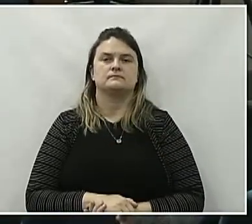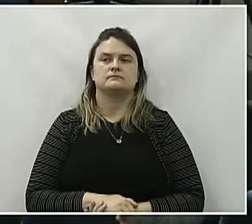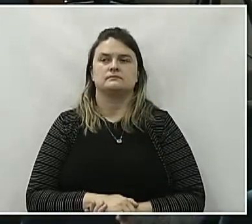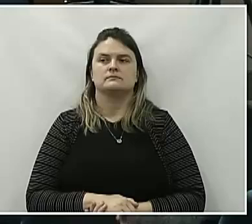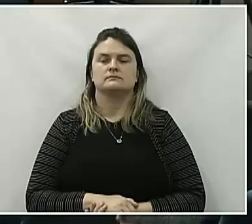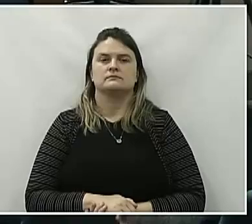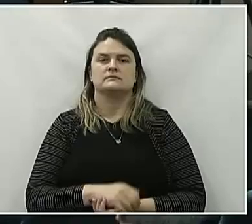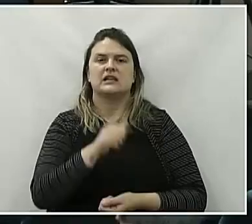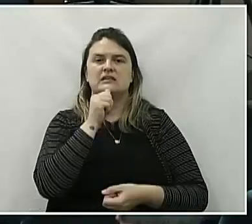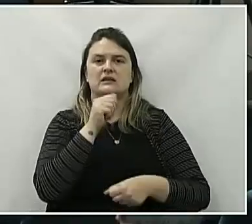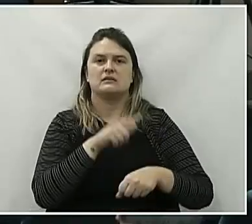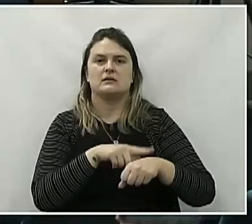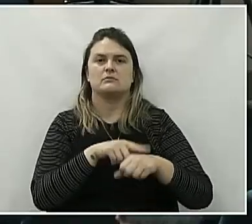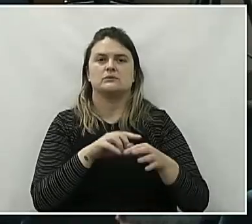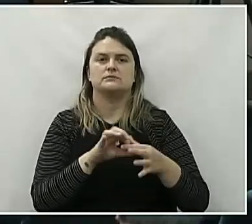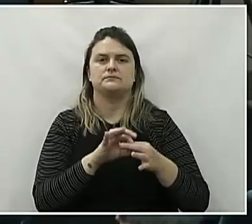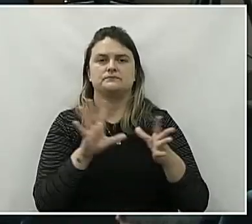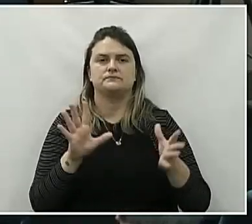Palavra livre.